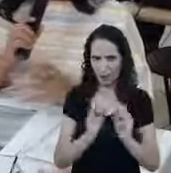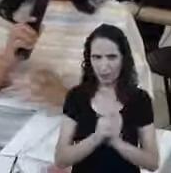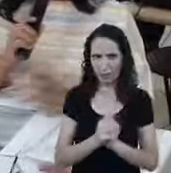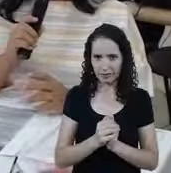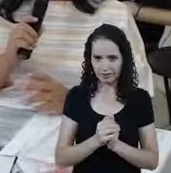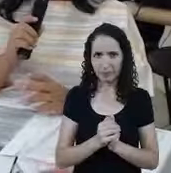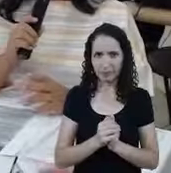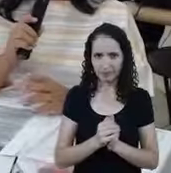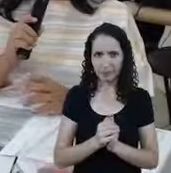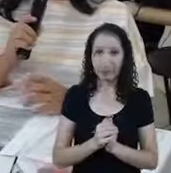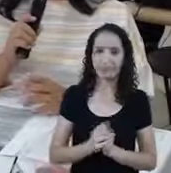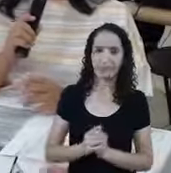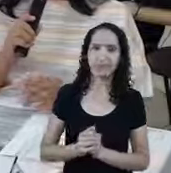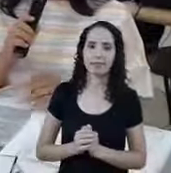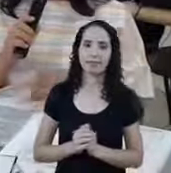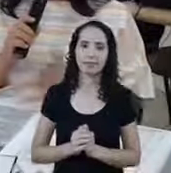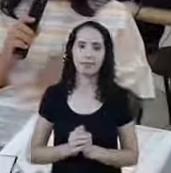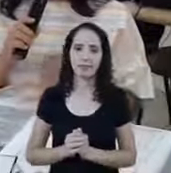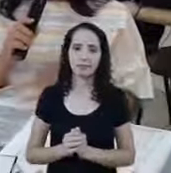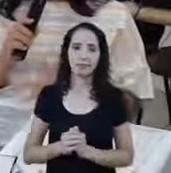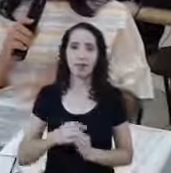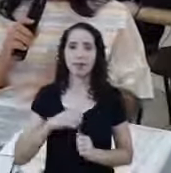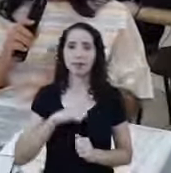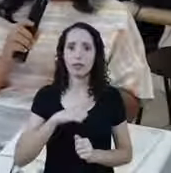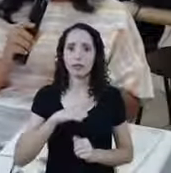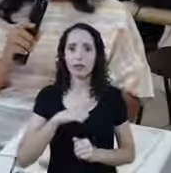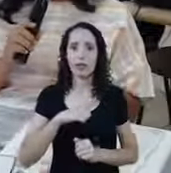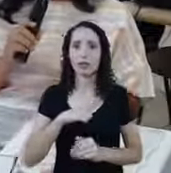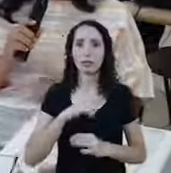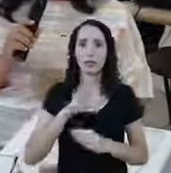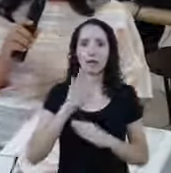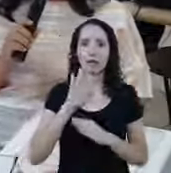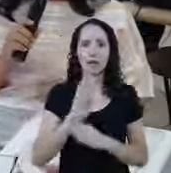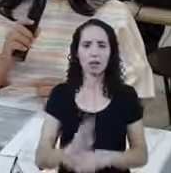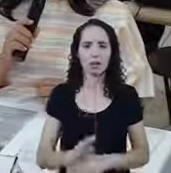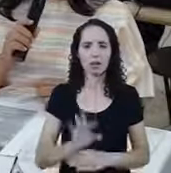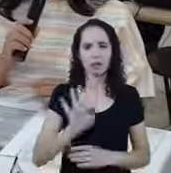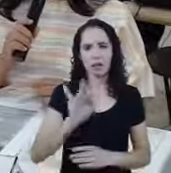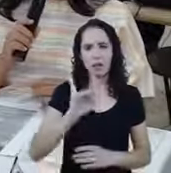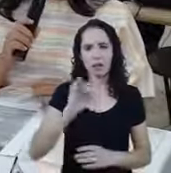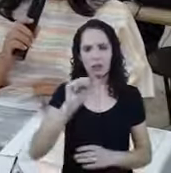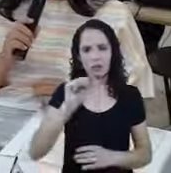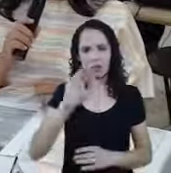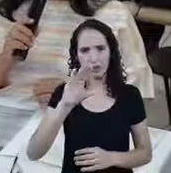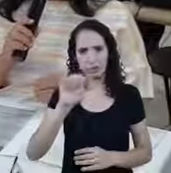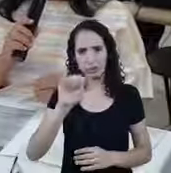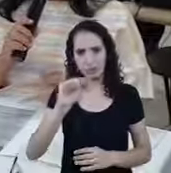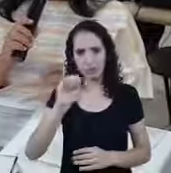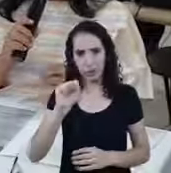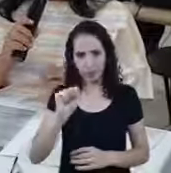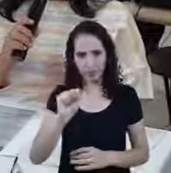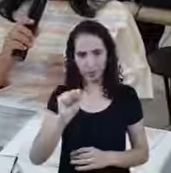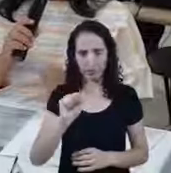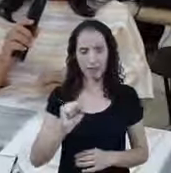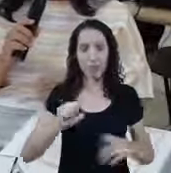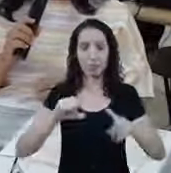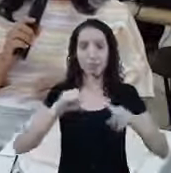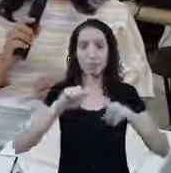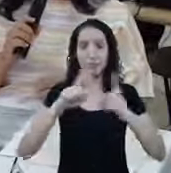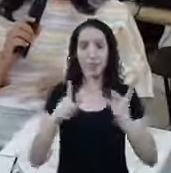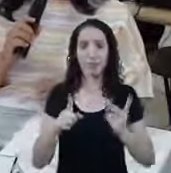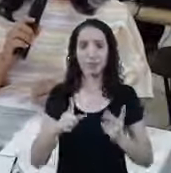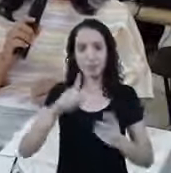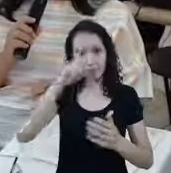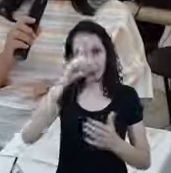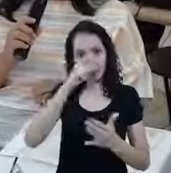massa Produtiva Veja que a gente tem Benefícios Fiscais Mas veja Essa tomada